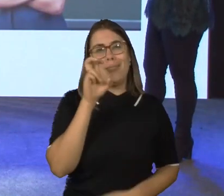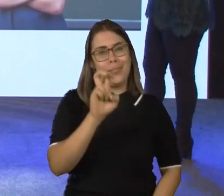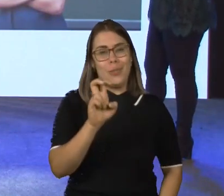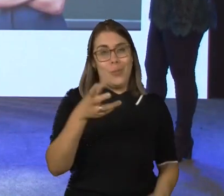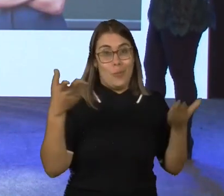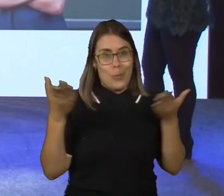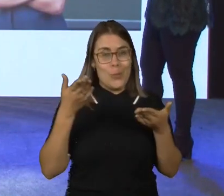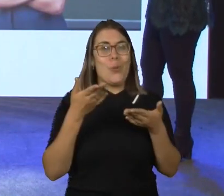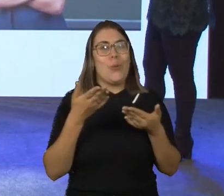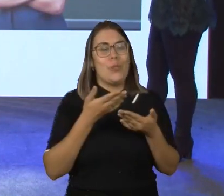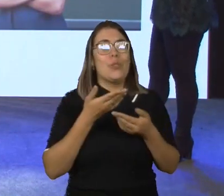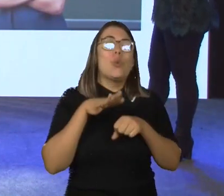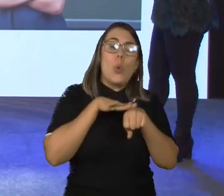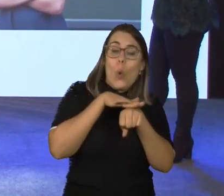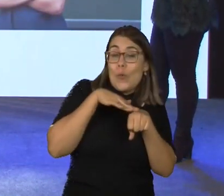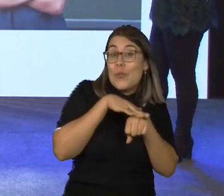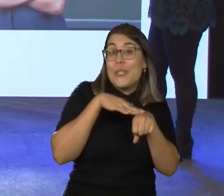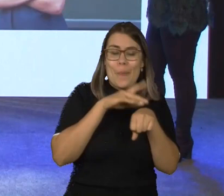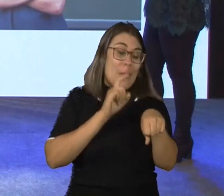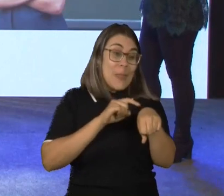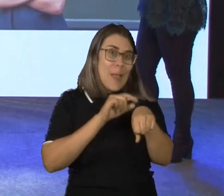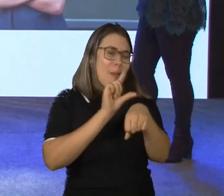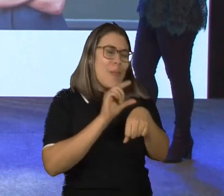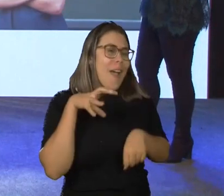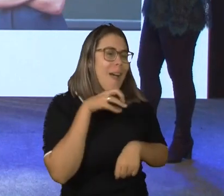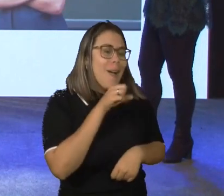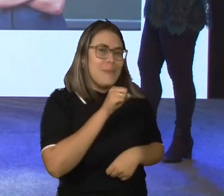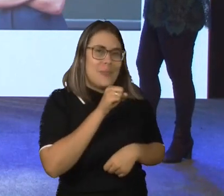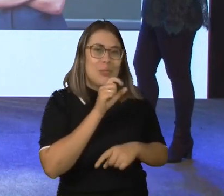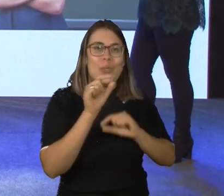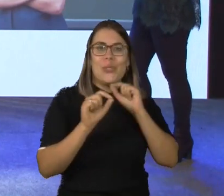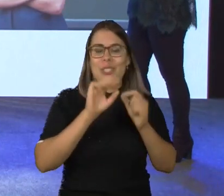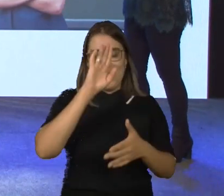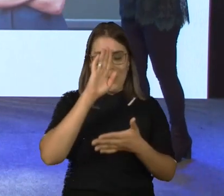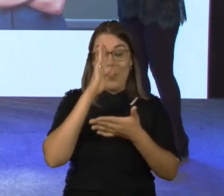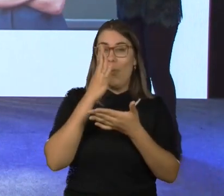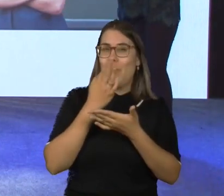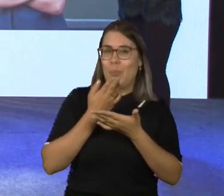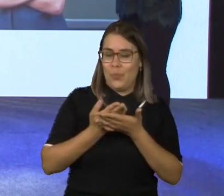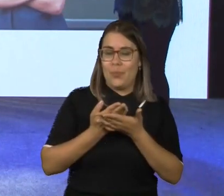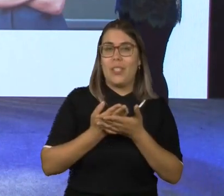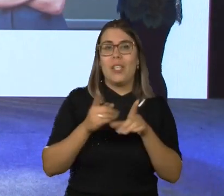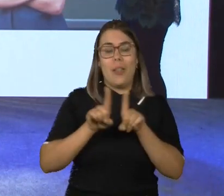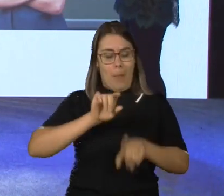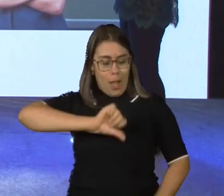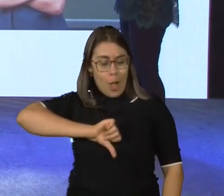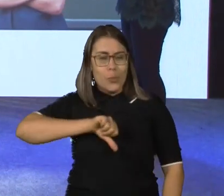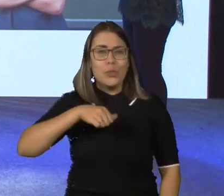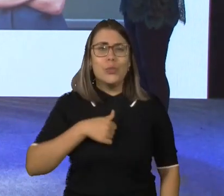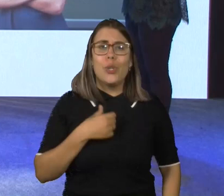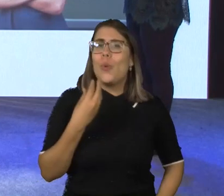para a gente poder falar um pouquinho no tempo que a gente tem. Então, vamos lá, autoconfiança e autoestima. Bem interessante que as crianças